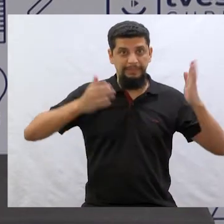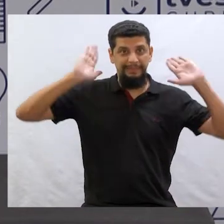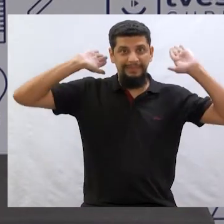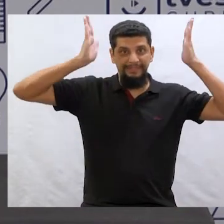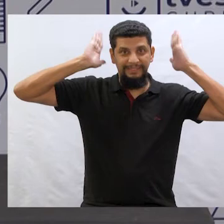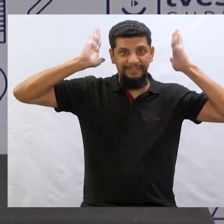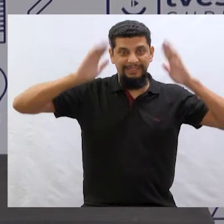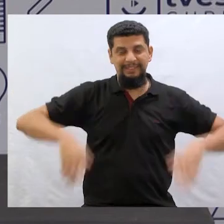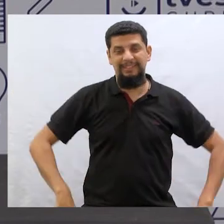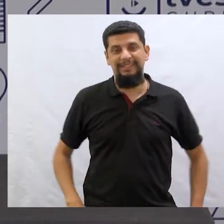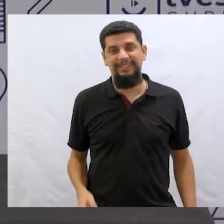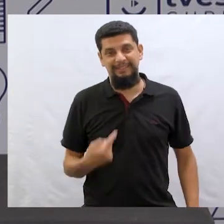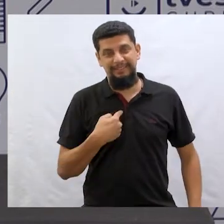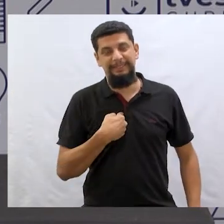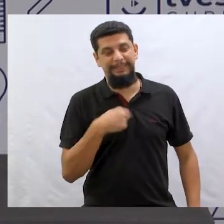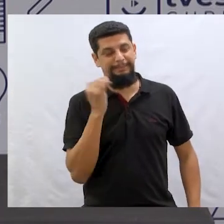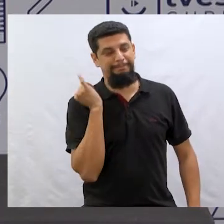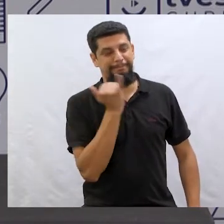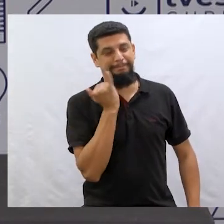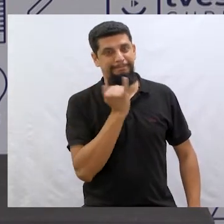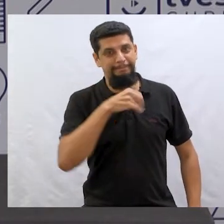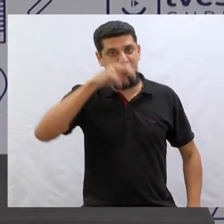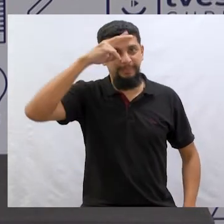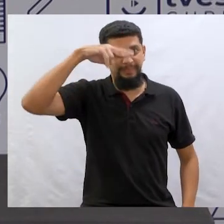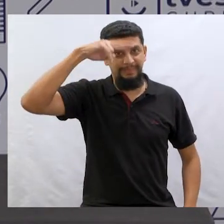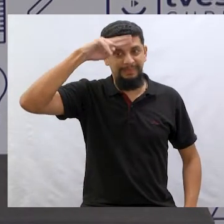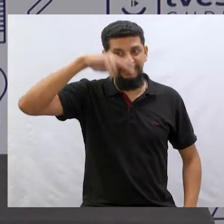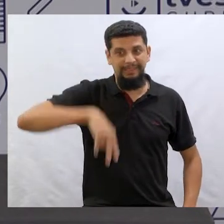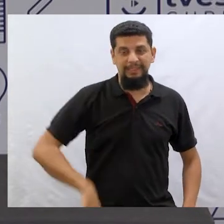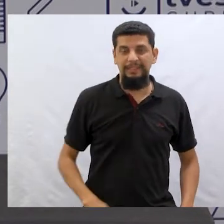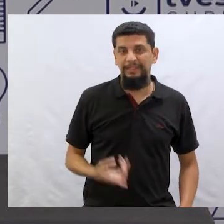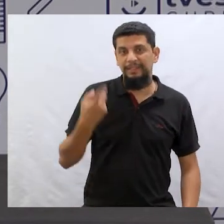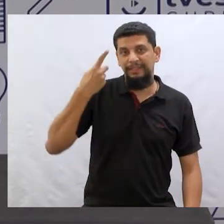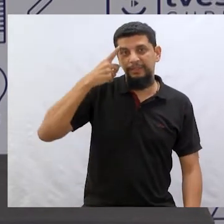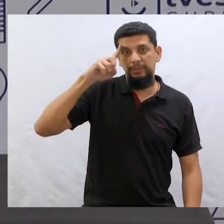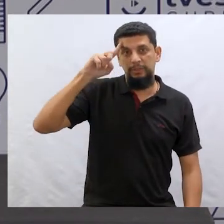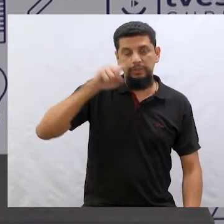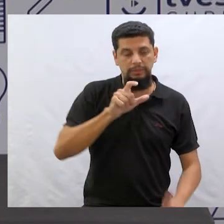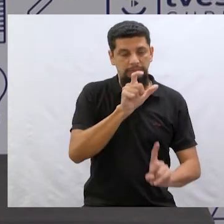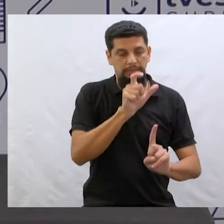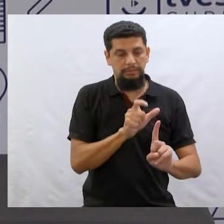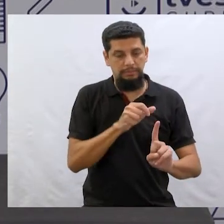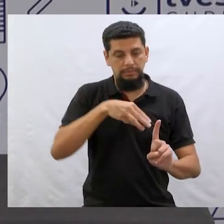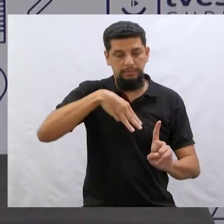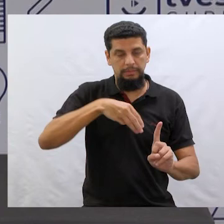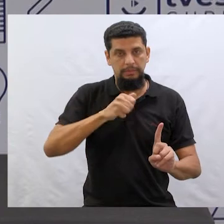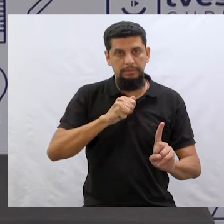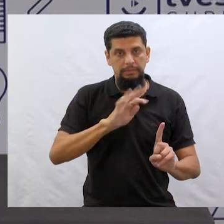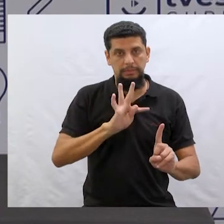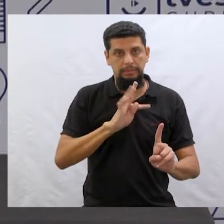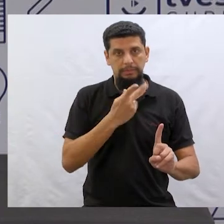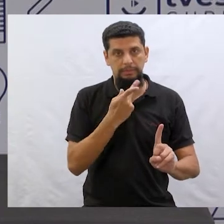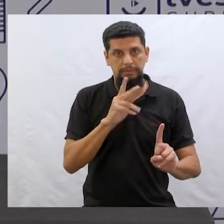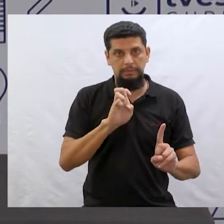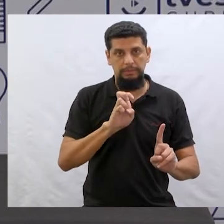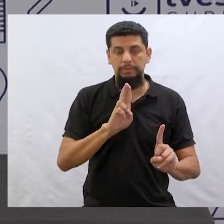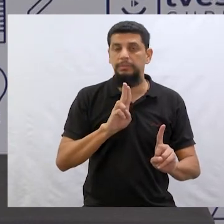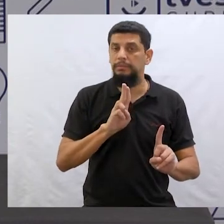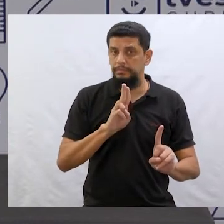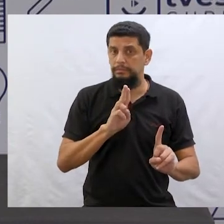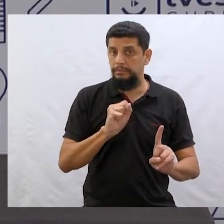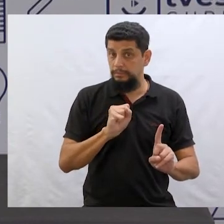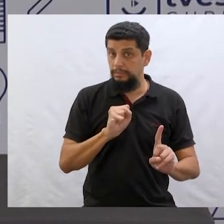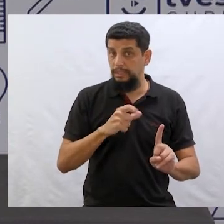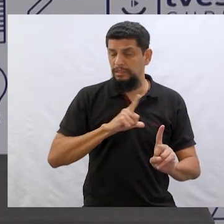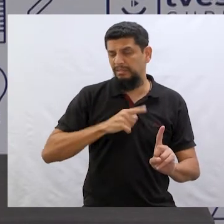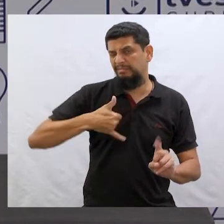Jumento. Então eu vou te contar um pouquinho dessas histórias. Um dia o Matheus, aquele mesmo menino, ele